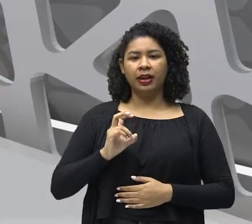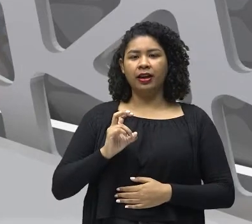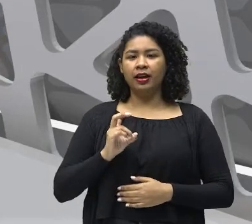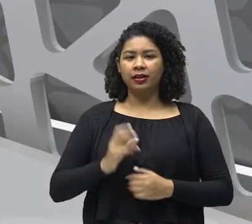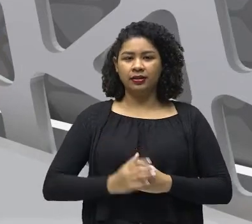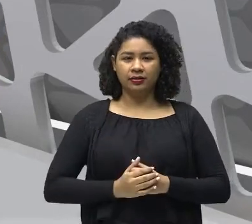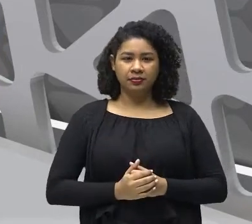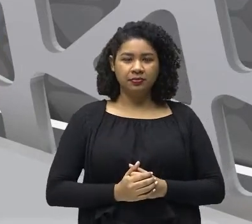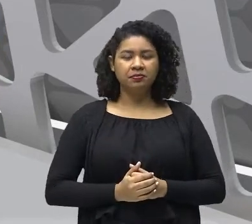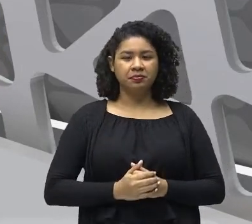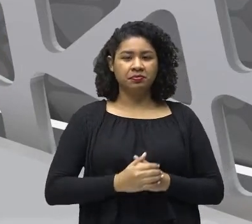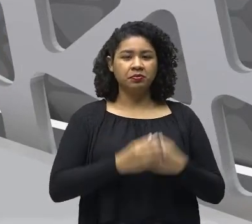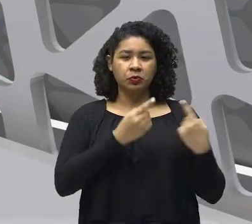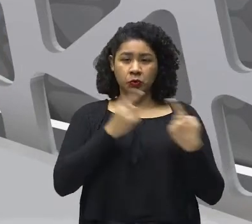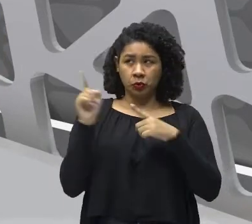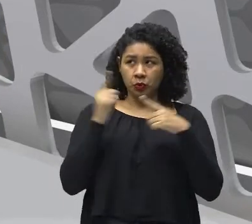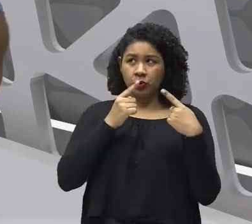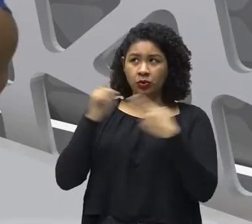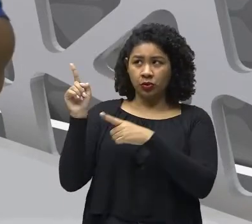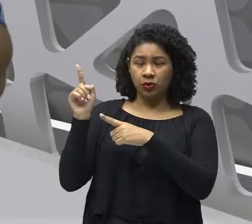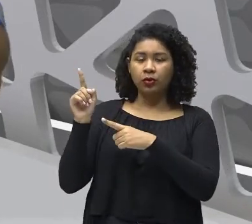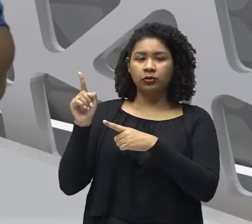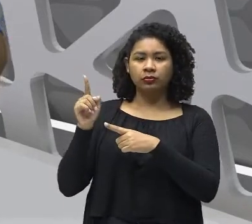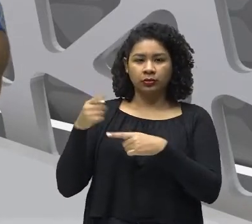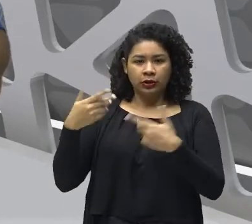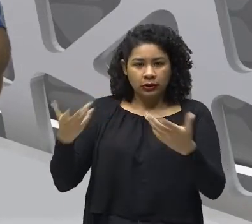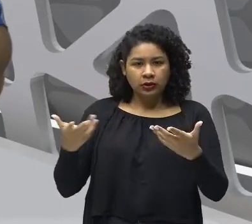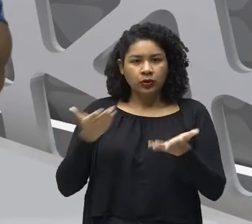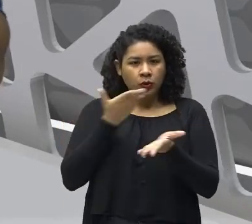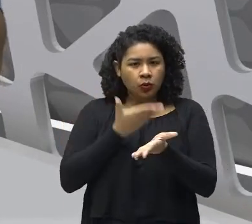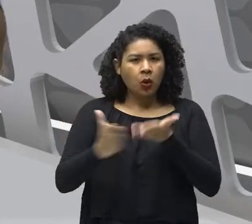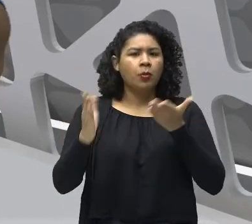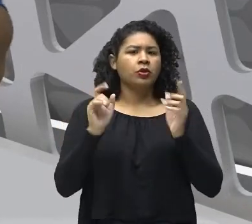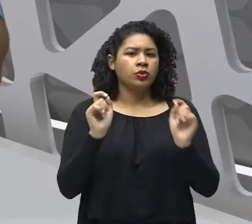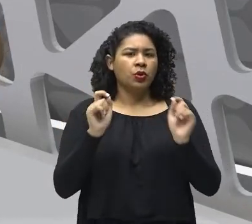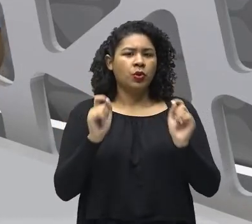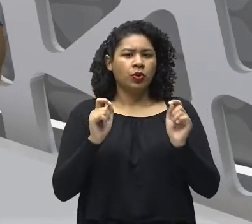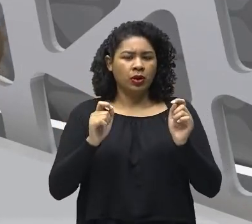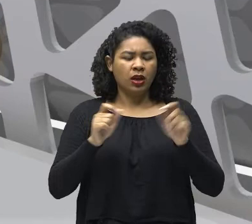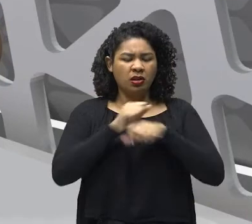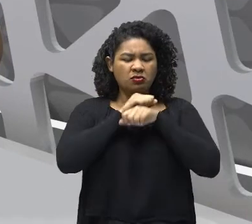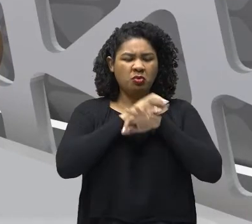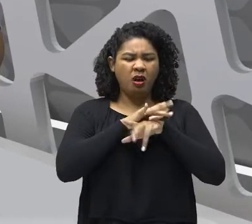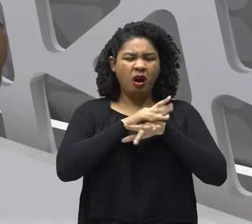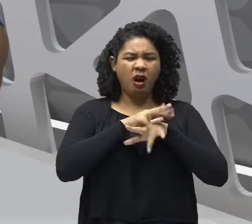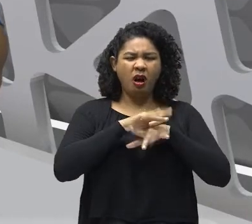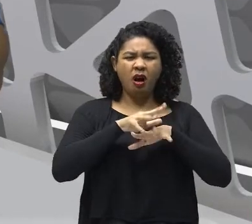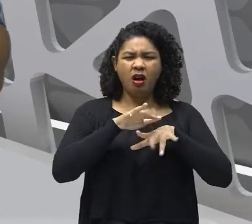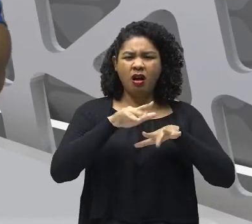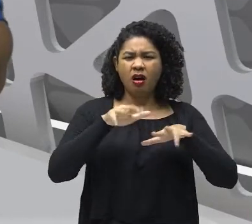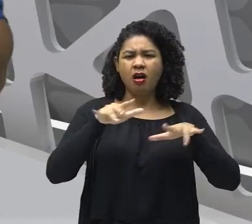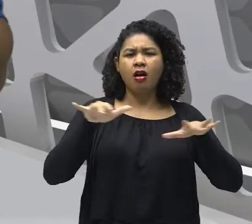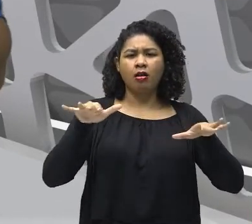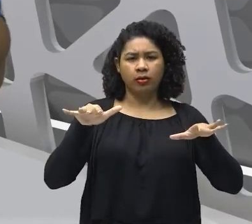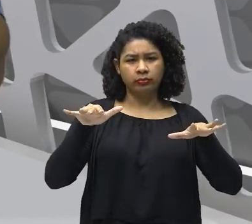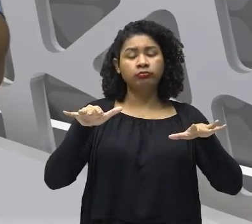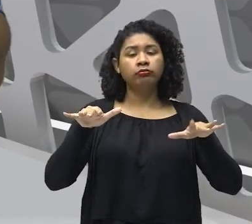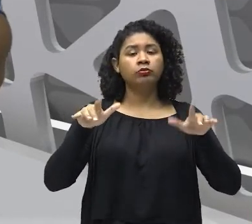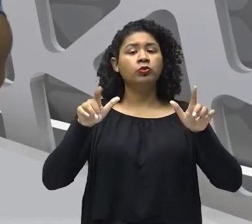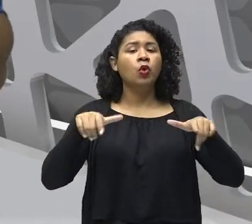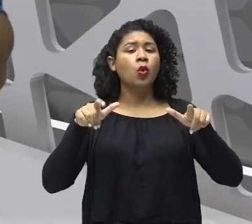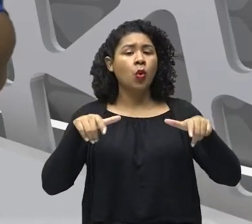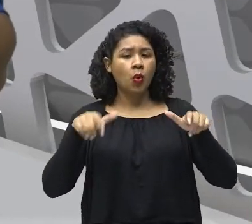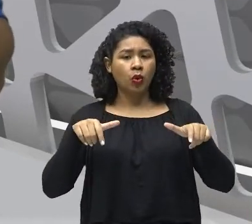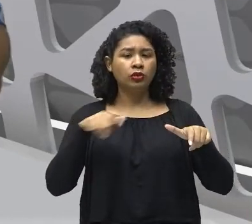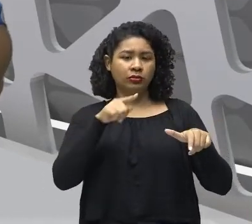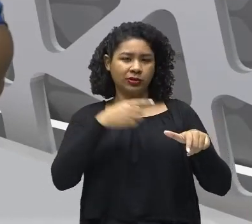momento em que a reforma luteriana, de fato, Começa a pegar ali no tranco e se difunde, Tanto ali onde ele está naquele